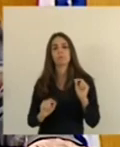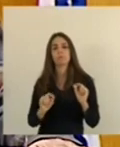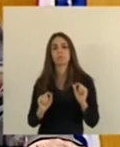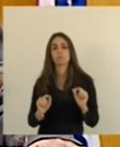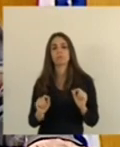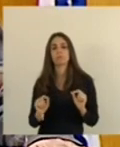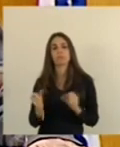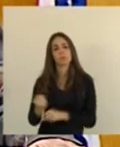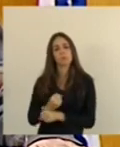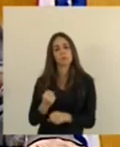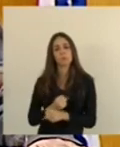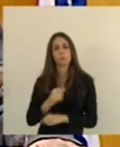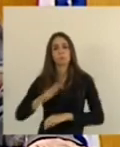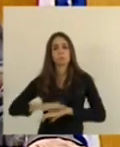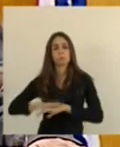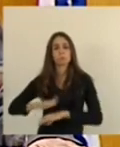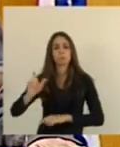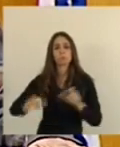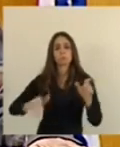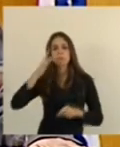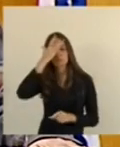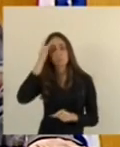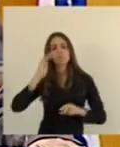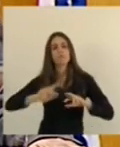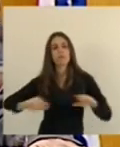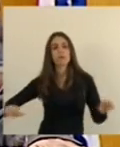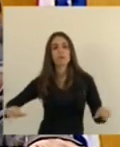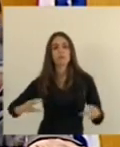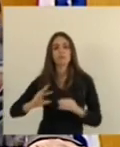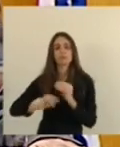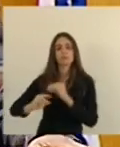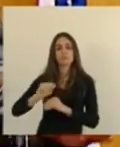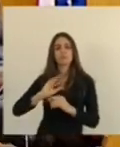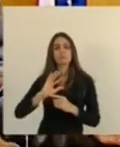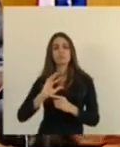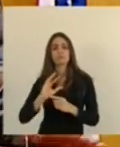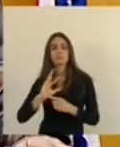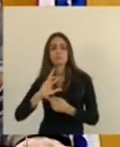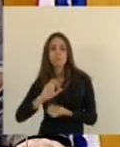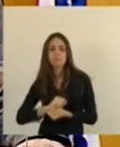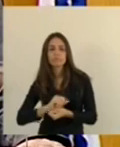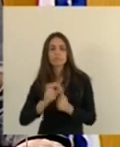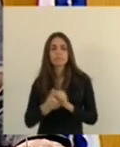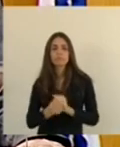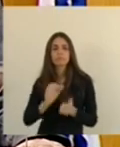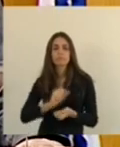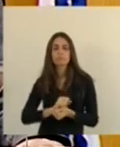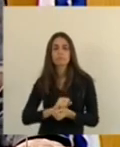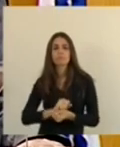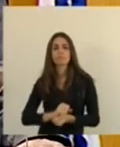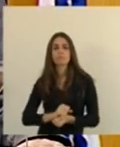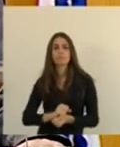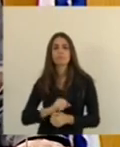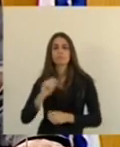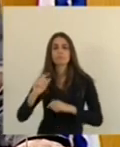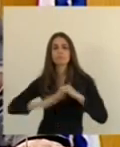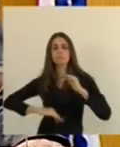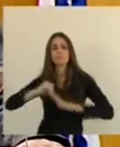é construída a várias mãos, principalmente nas mãos dos artesãos, dos pequenos empresários, dos